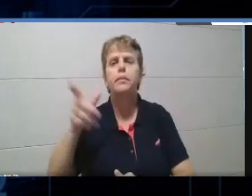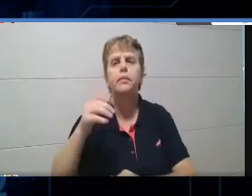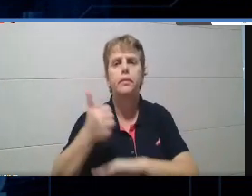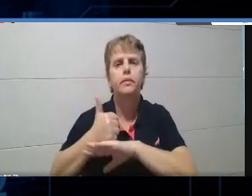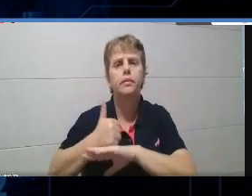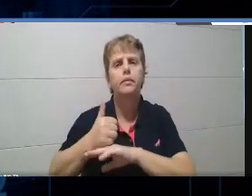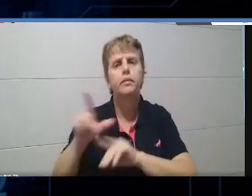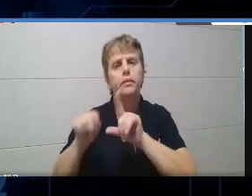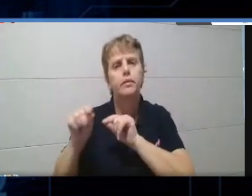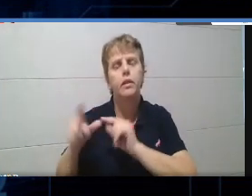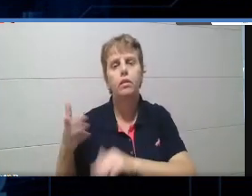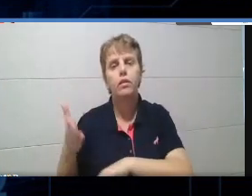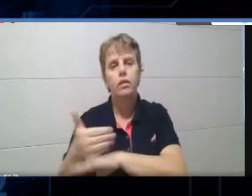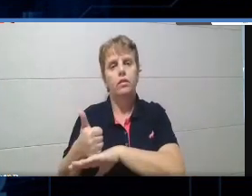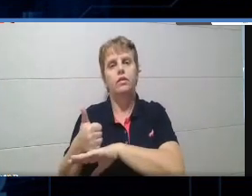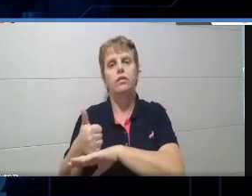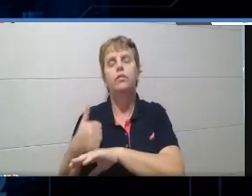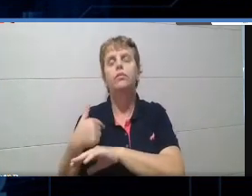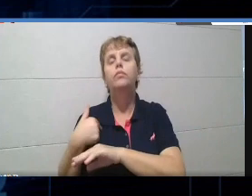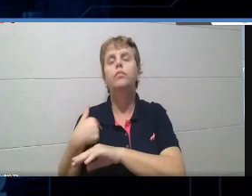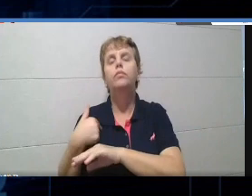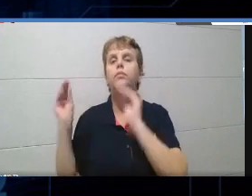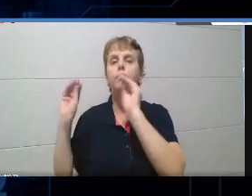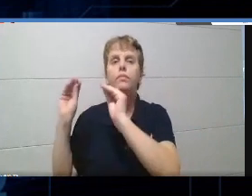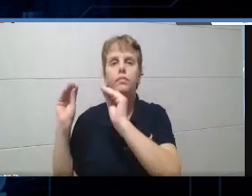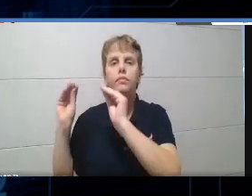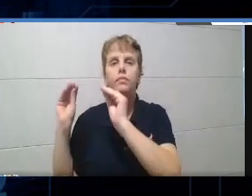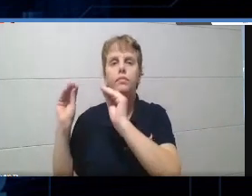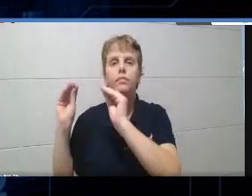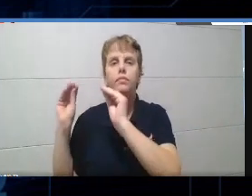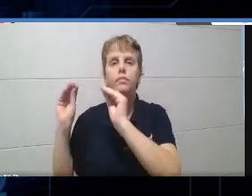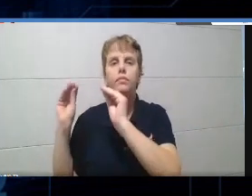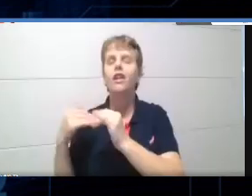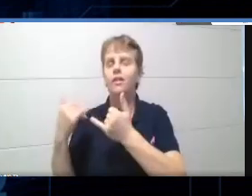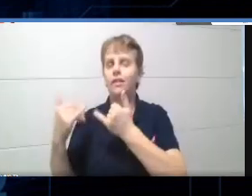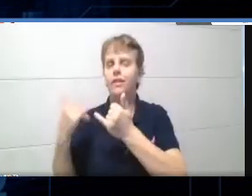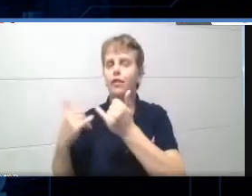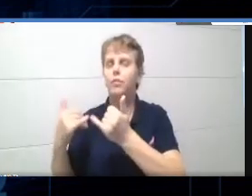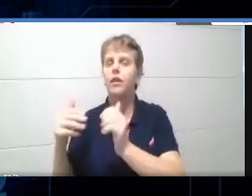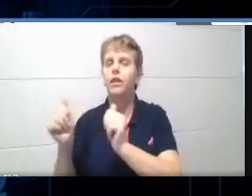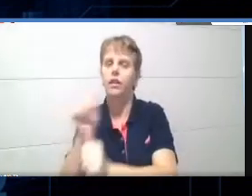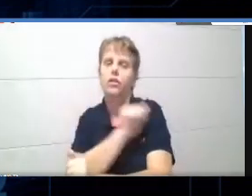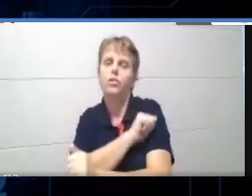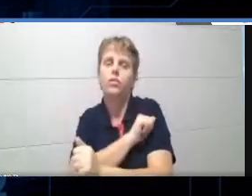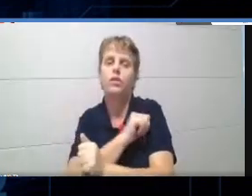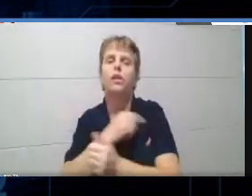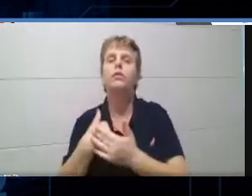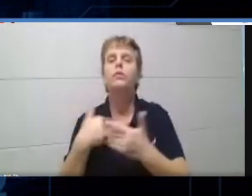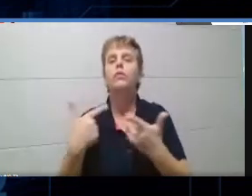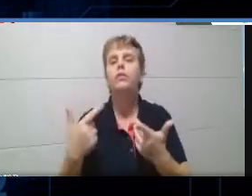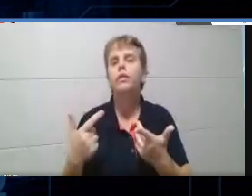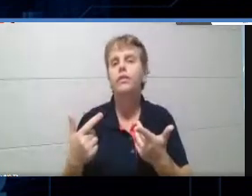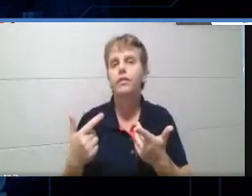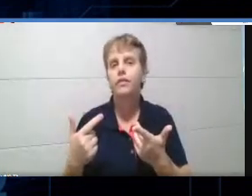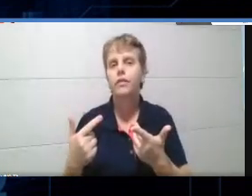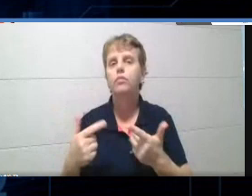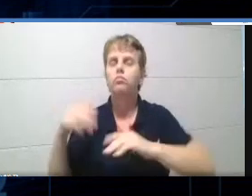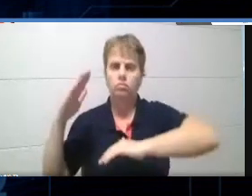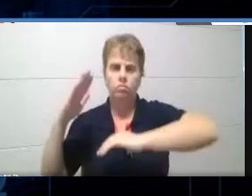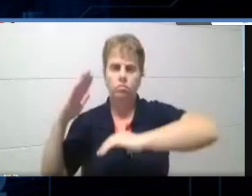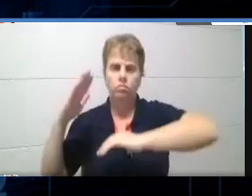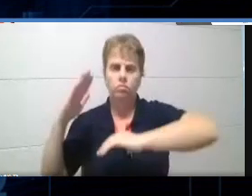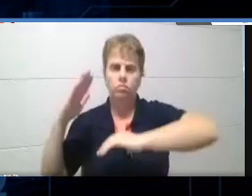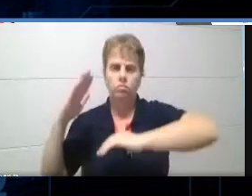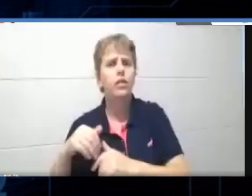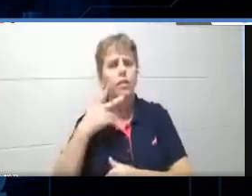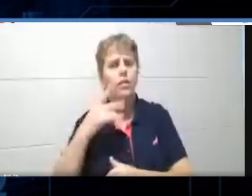e aí eu coloquei, então, digamos aqui, né, profissão escolhida, eu ainda brinquei com isso, quando eu falei a questão do, da, da profissão, eu disse, pois